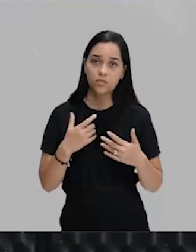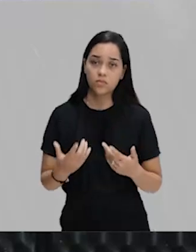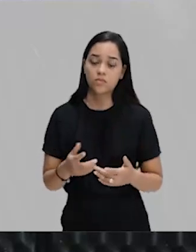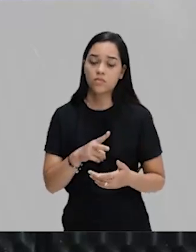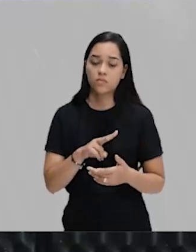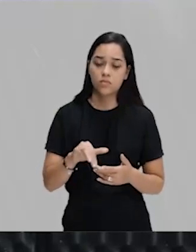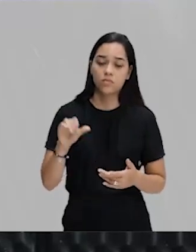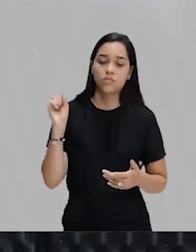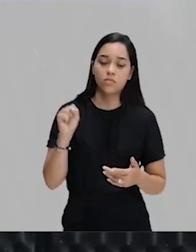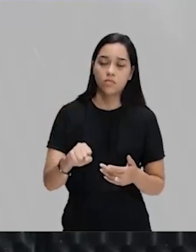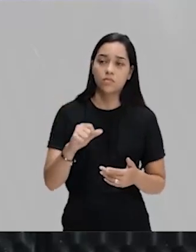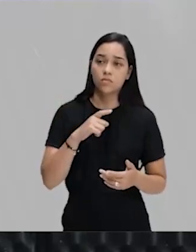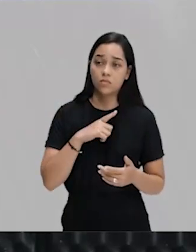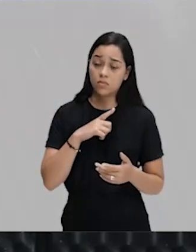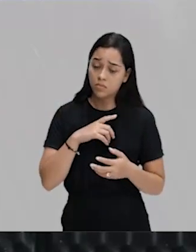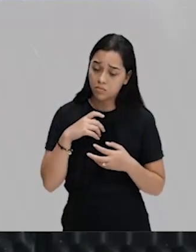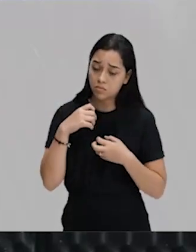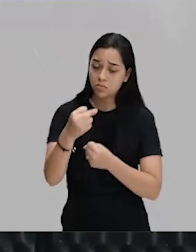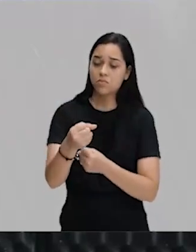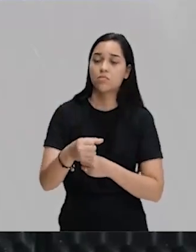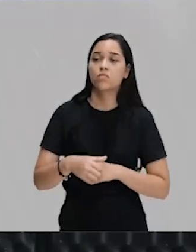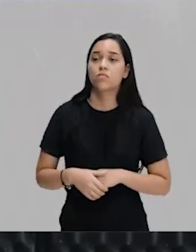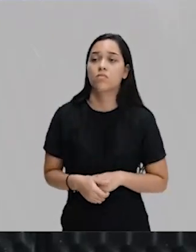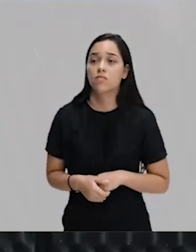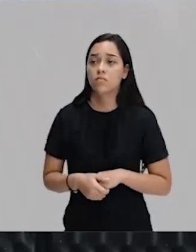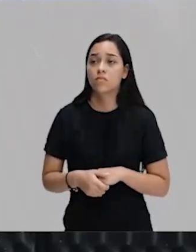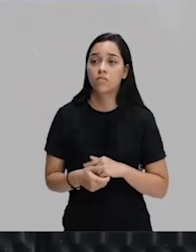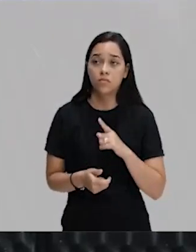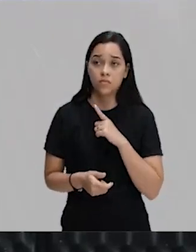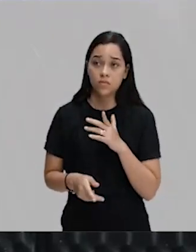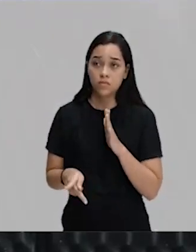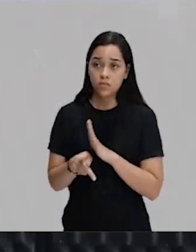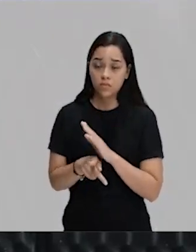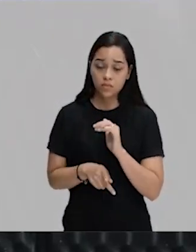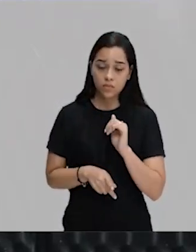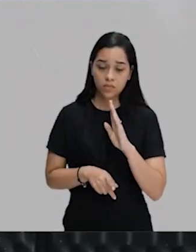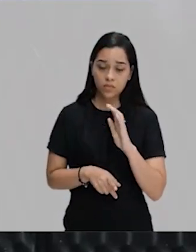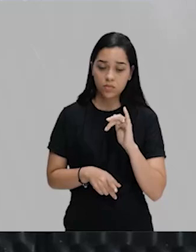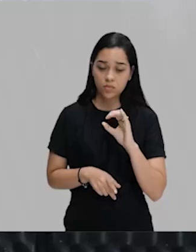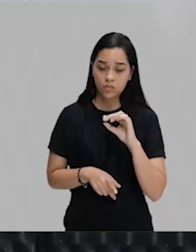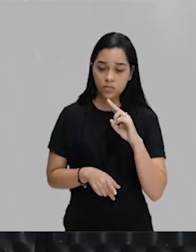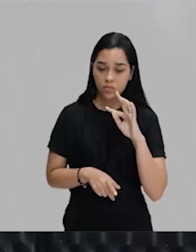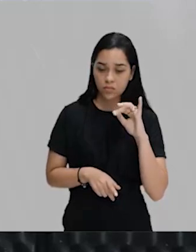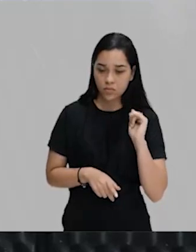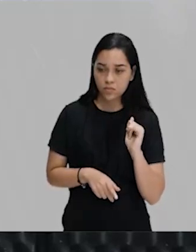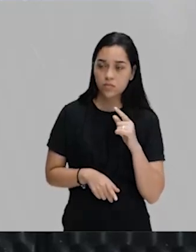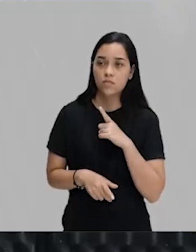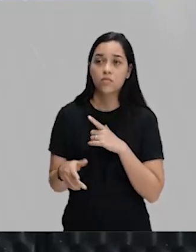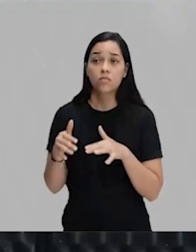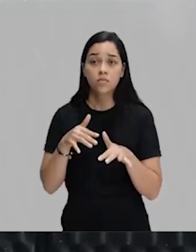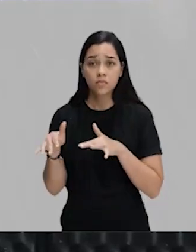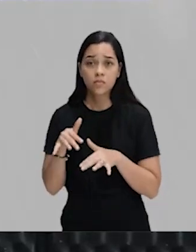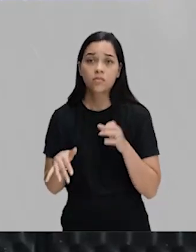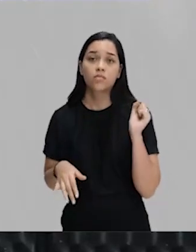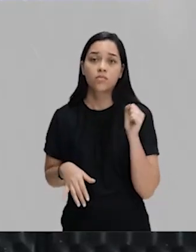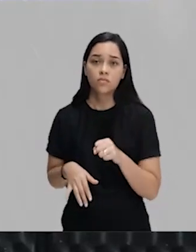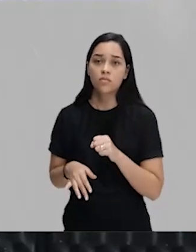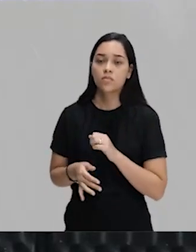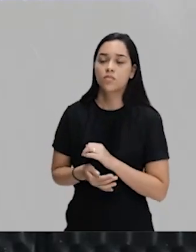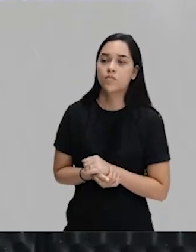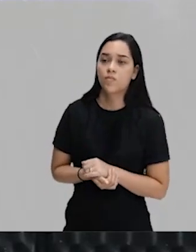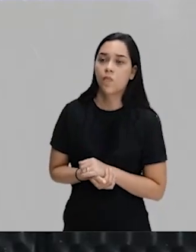vai estar cada vez mais forte. e a questão abolicionista, nós temos um movimento abolicionista,